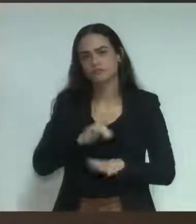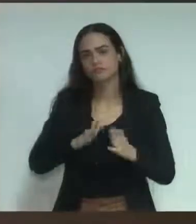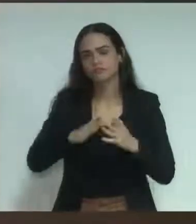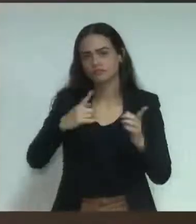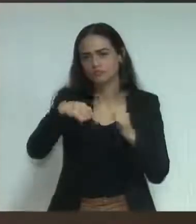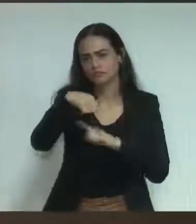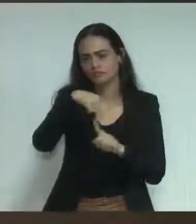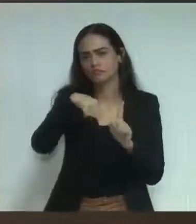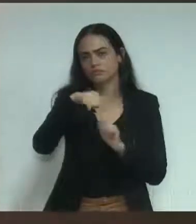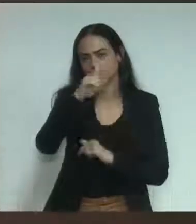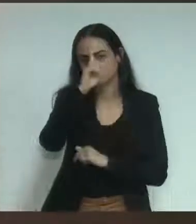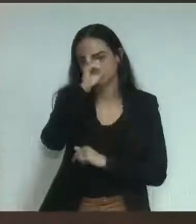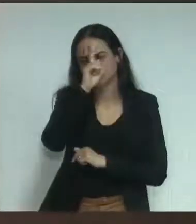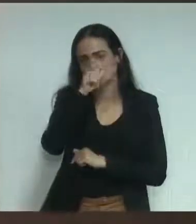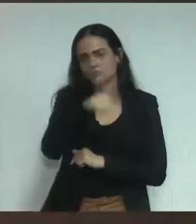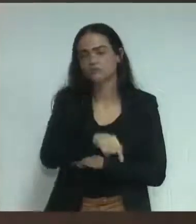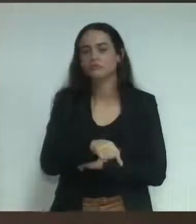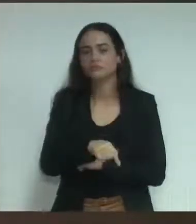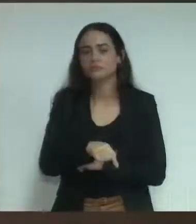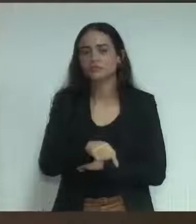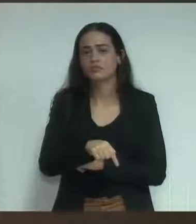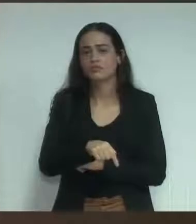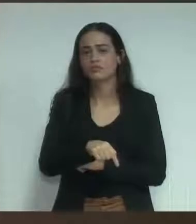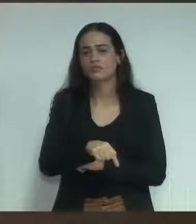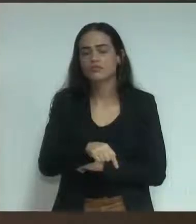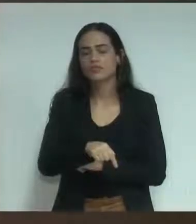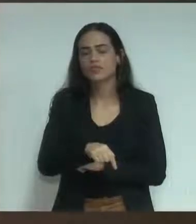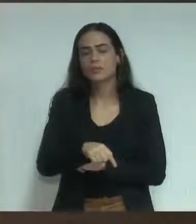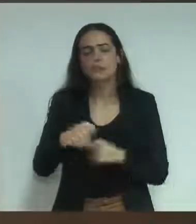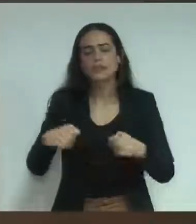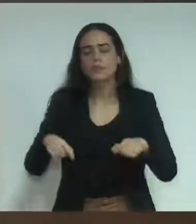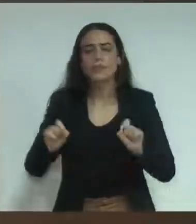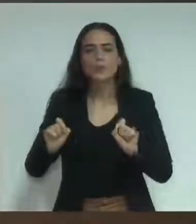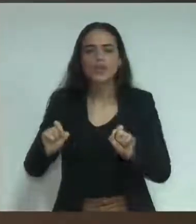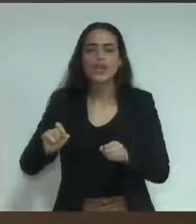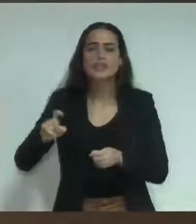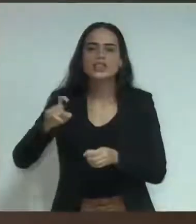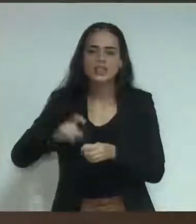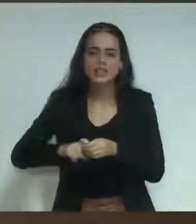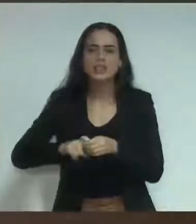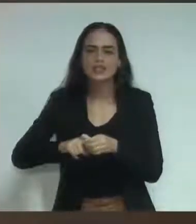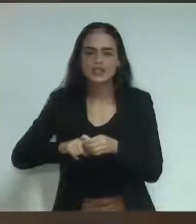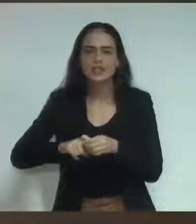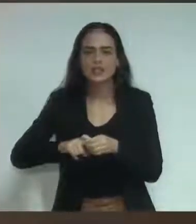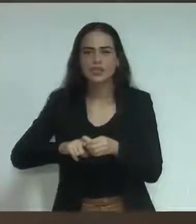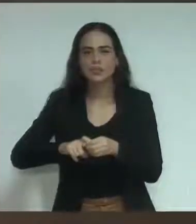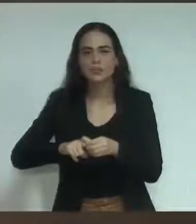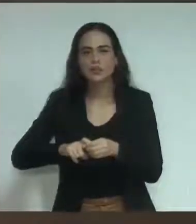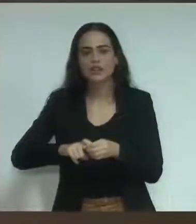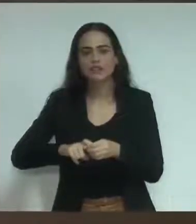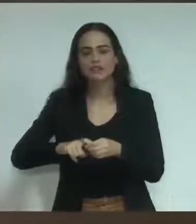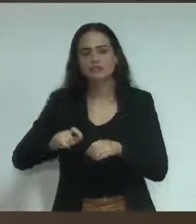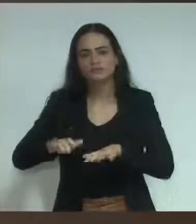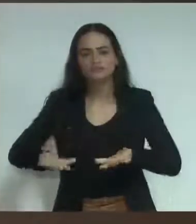depende, em certo grau, da contribuição também da iniciativa privada.